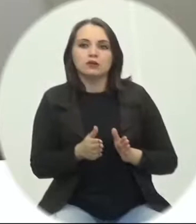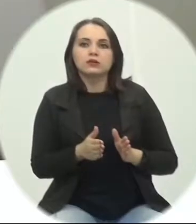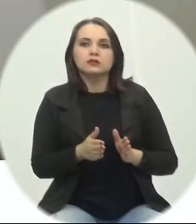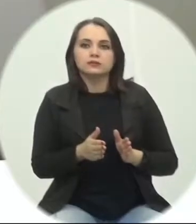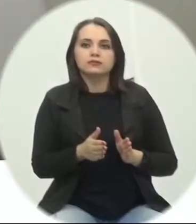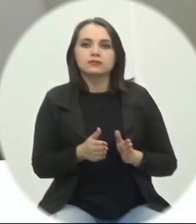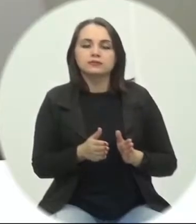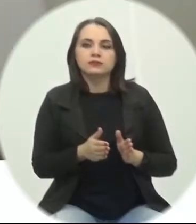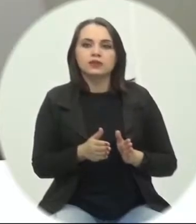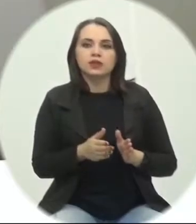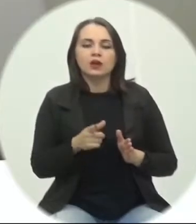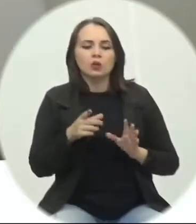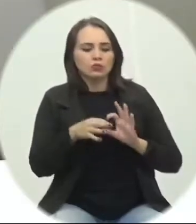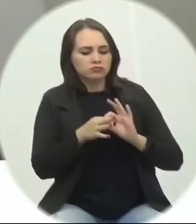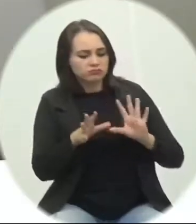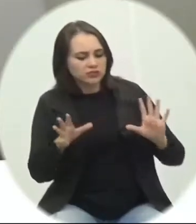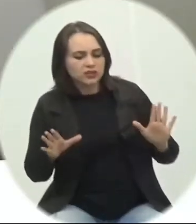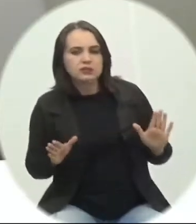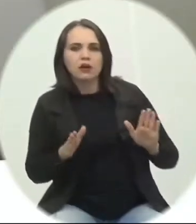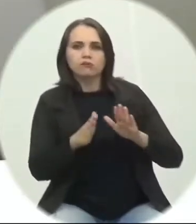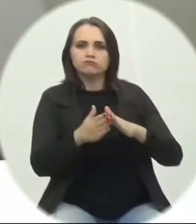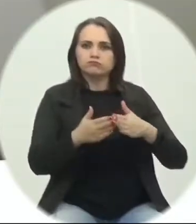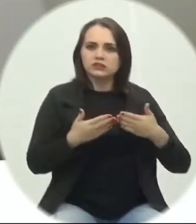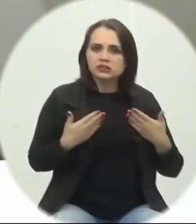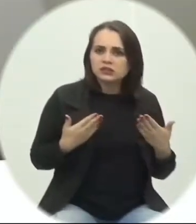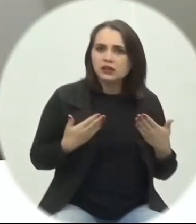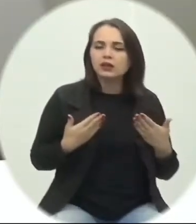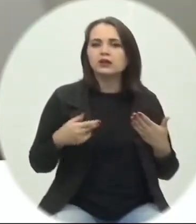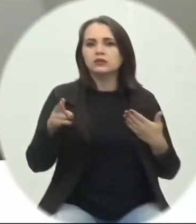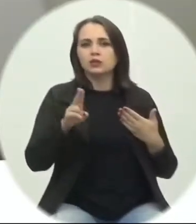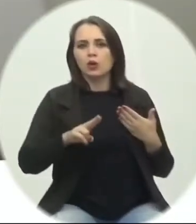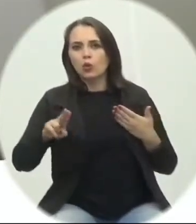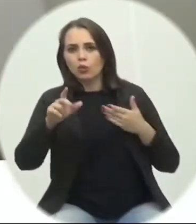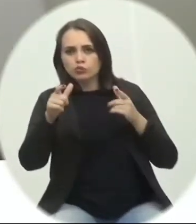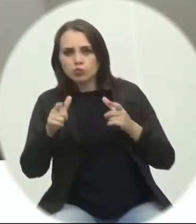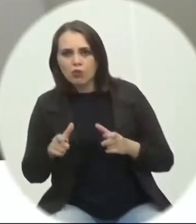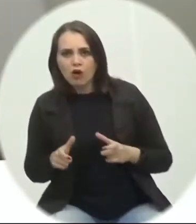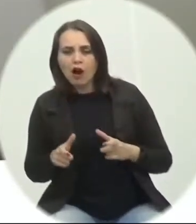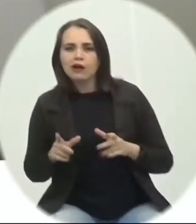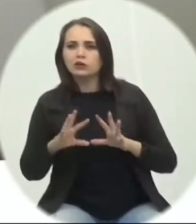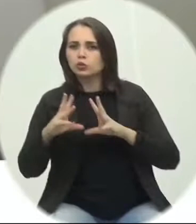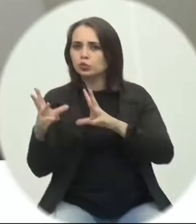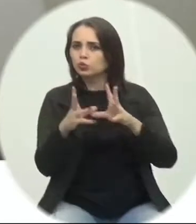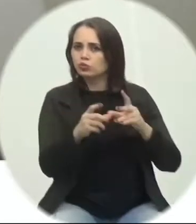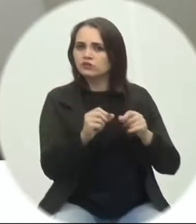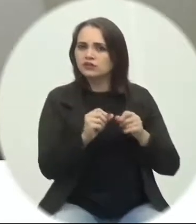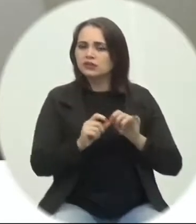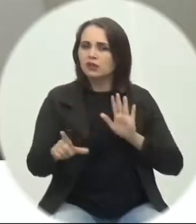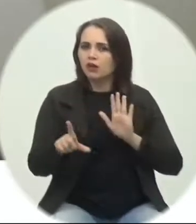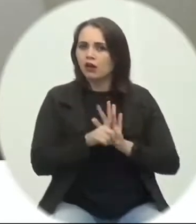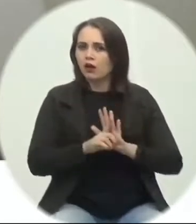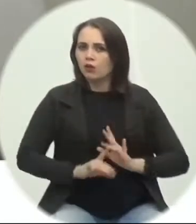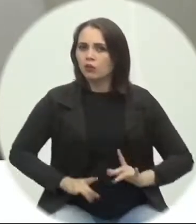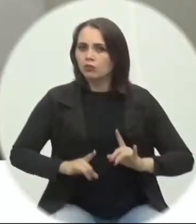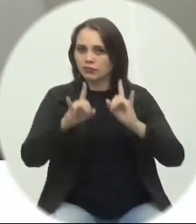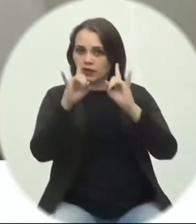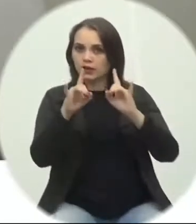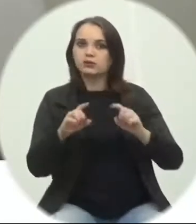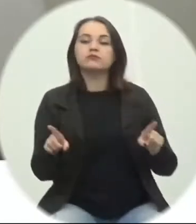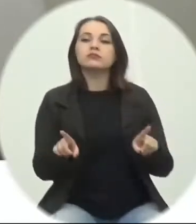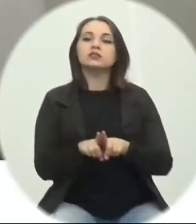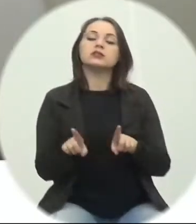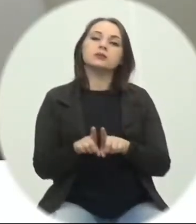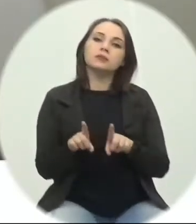Alvará, com Alvará do Bombeiro, enfim, legalizando toda essa situação do prédio. E também,